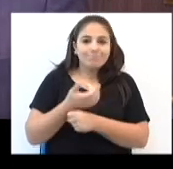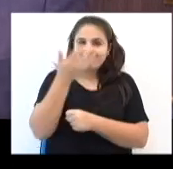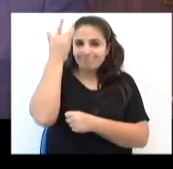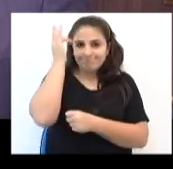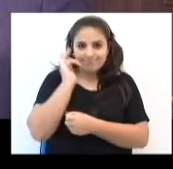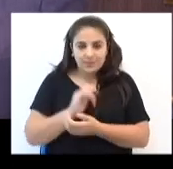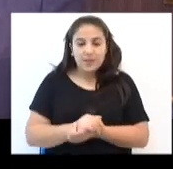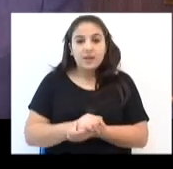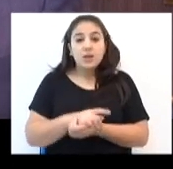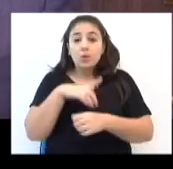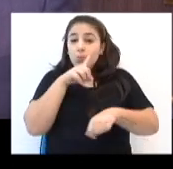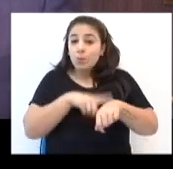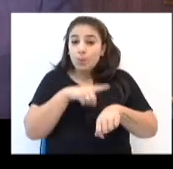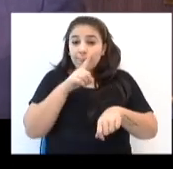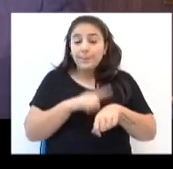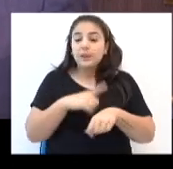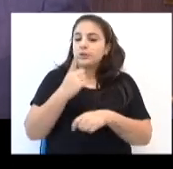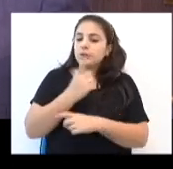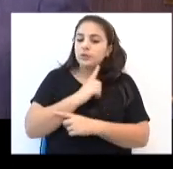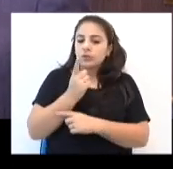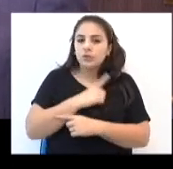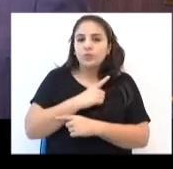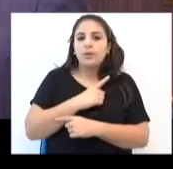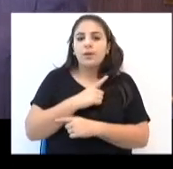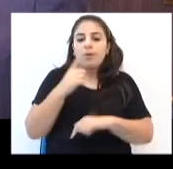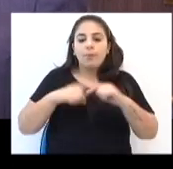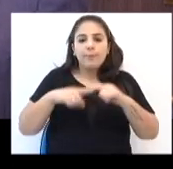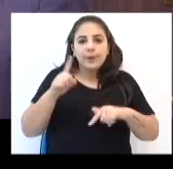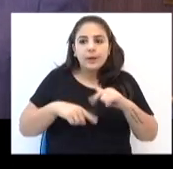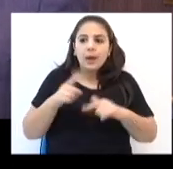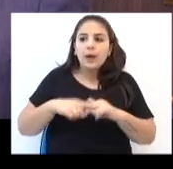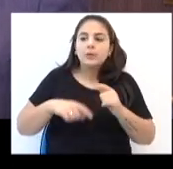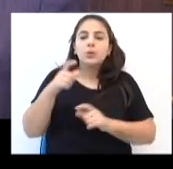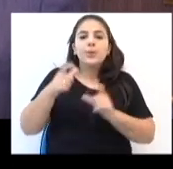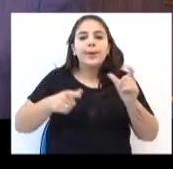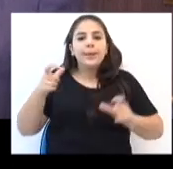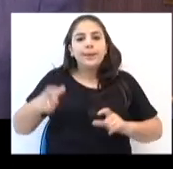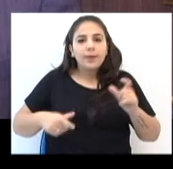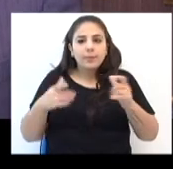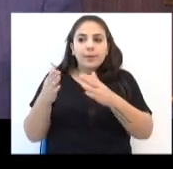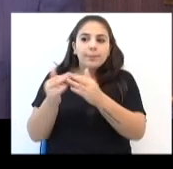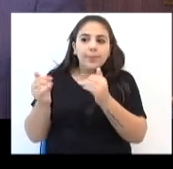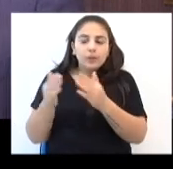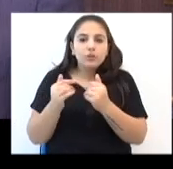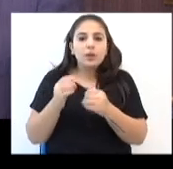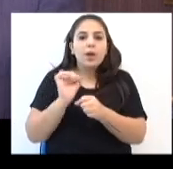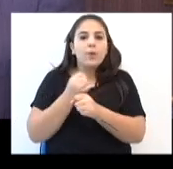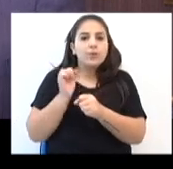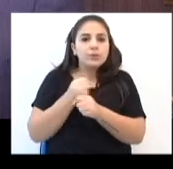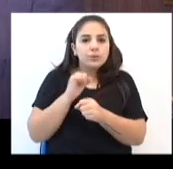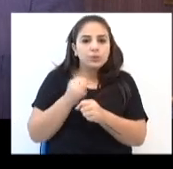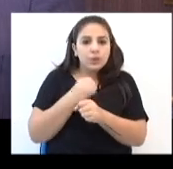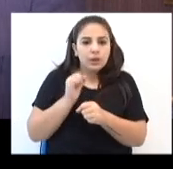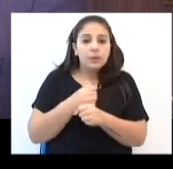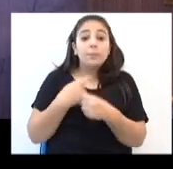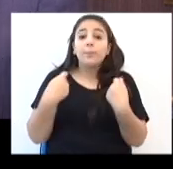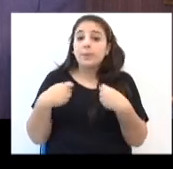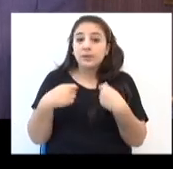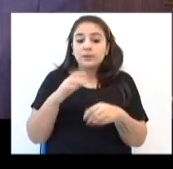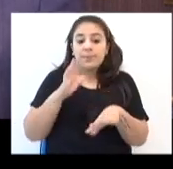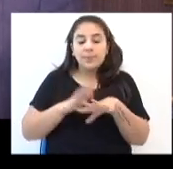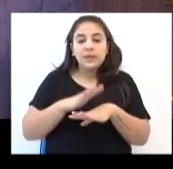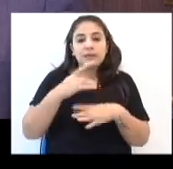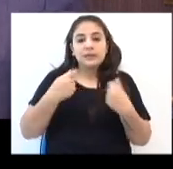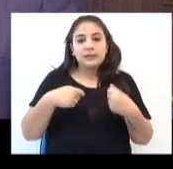exato momento em que houver uma sinalização do mercado, dos nossos clientes, das grandes construtoras, das grandes obras, de que